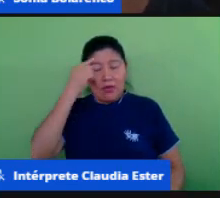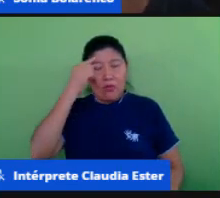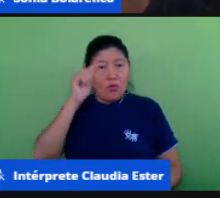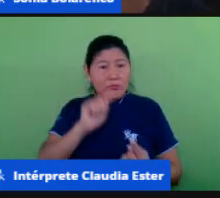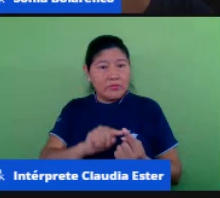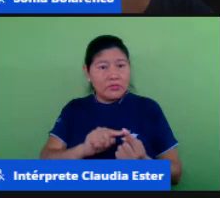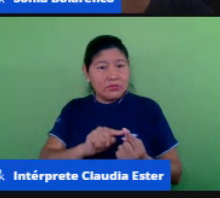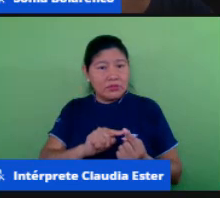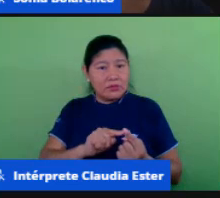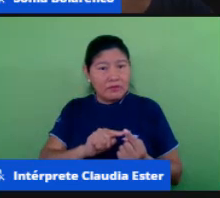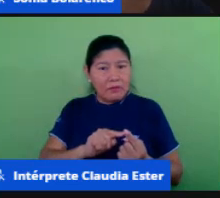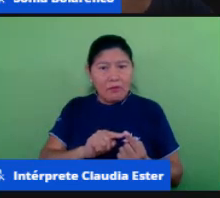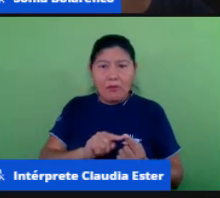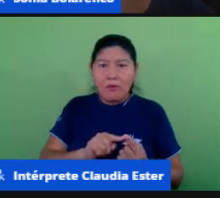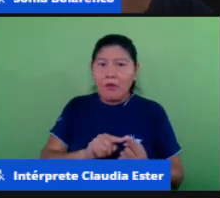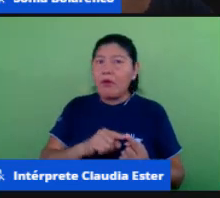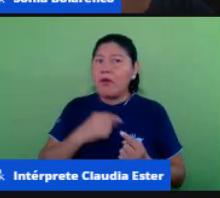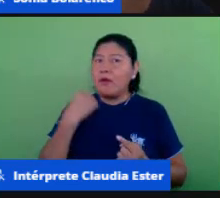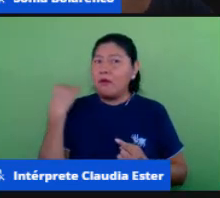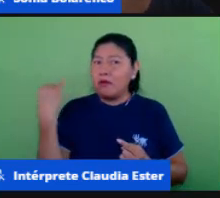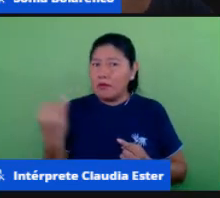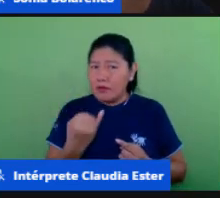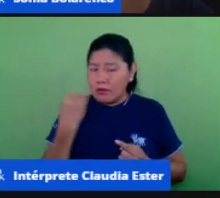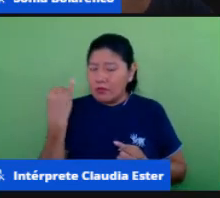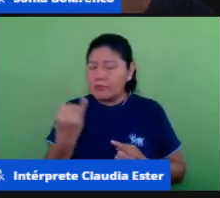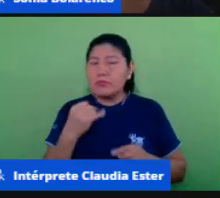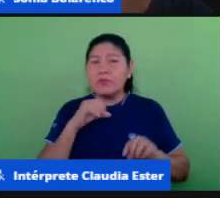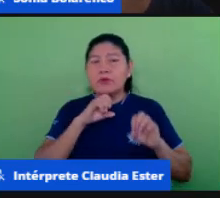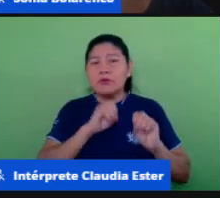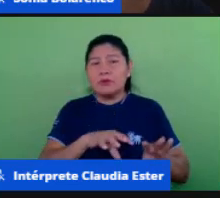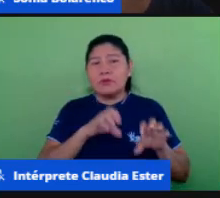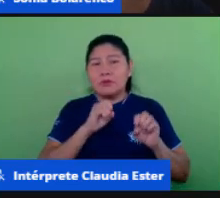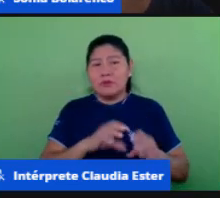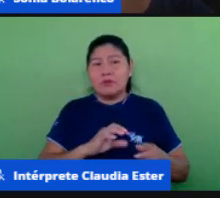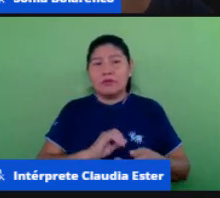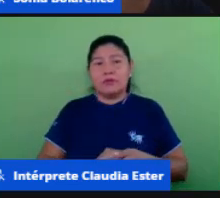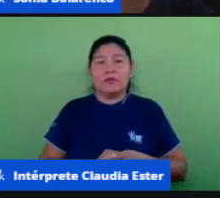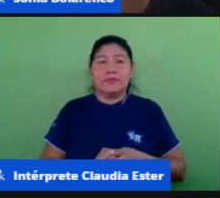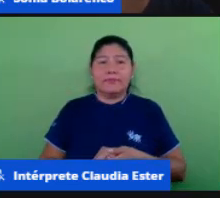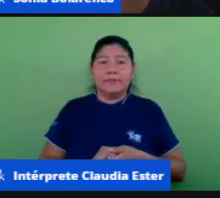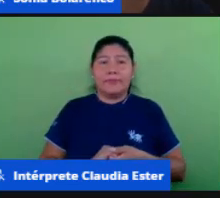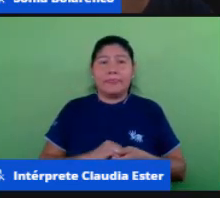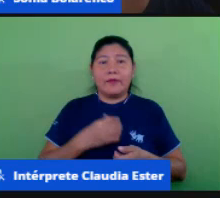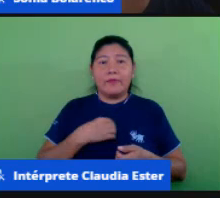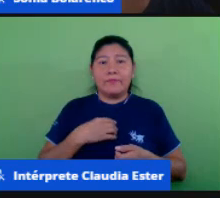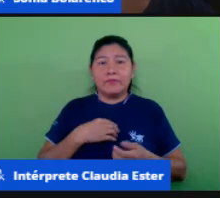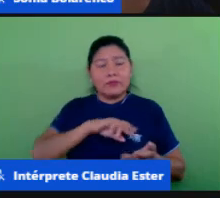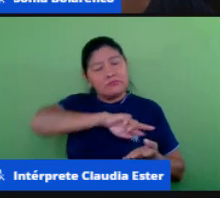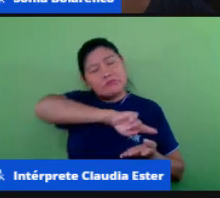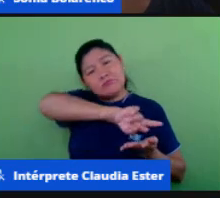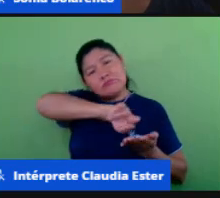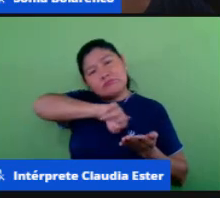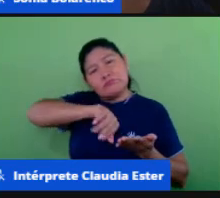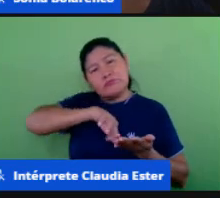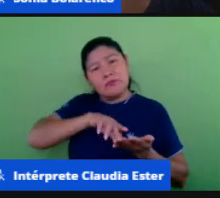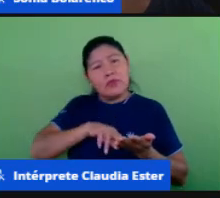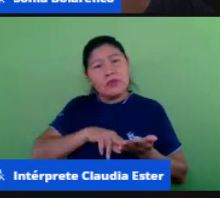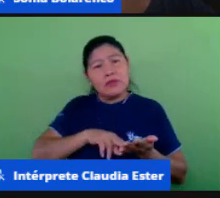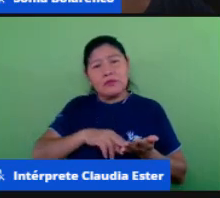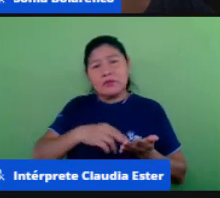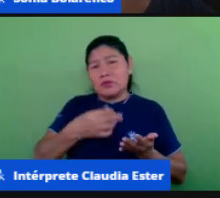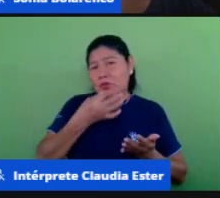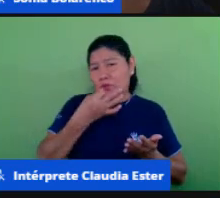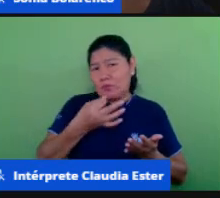educação postos dentre os objetivos postos da LDB de